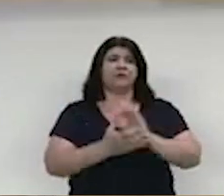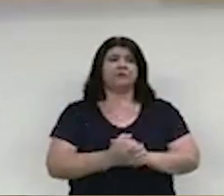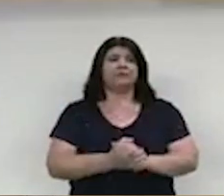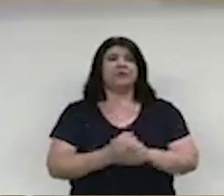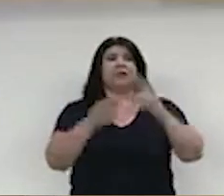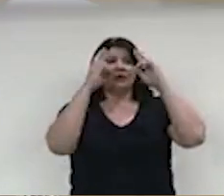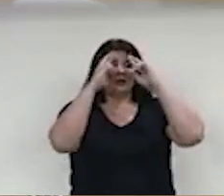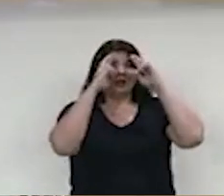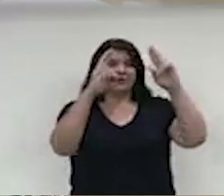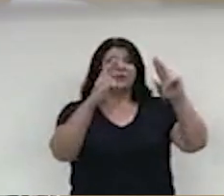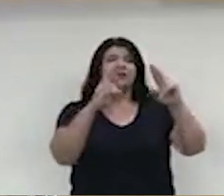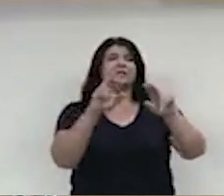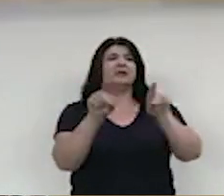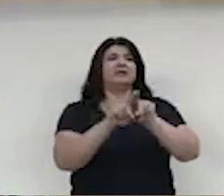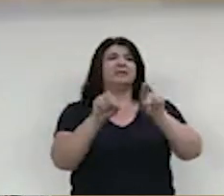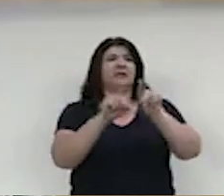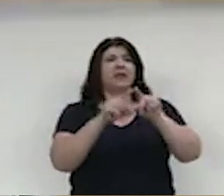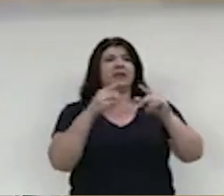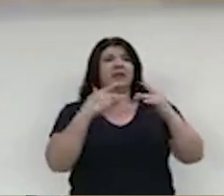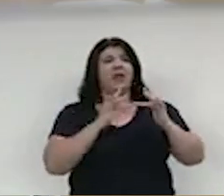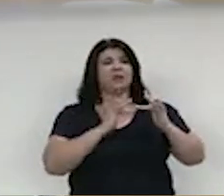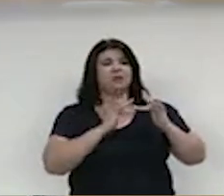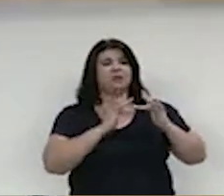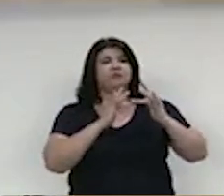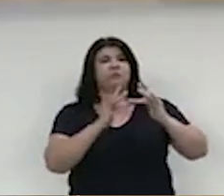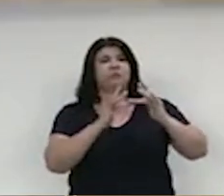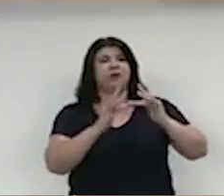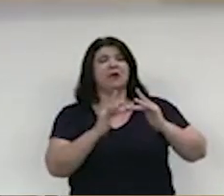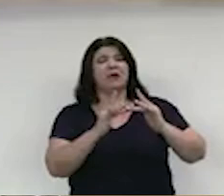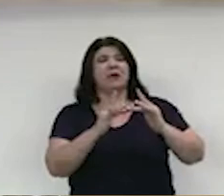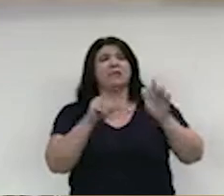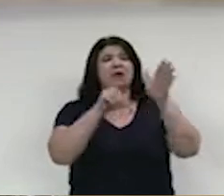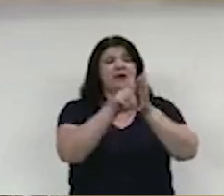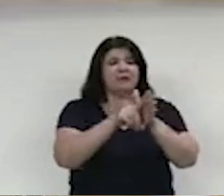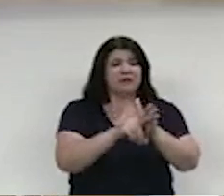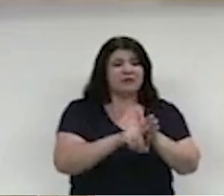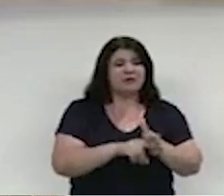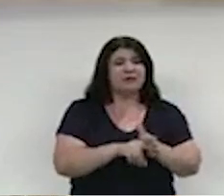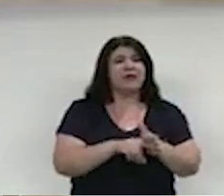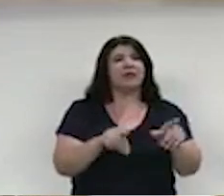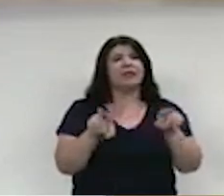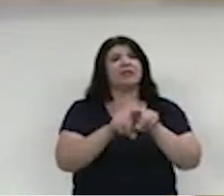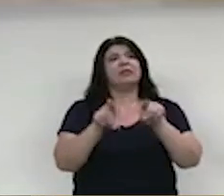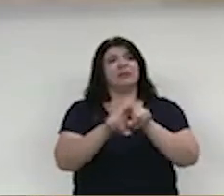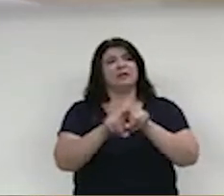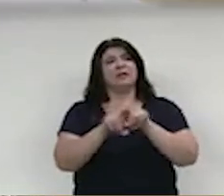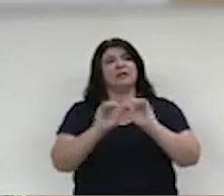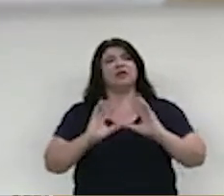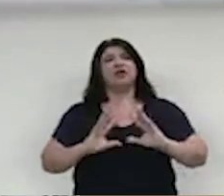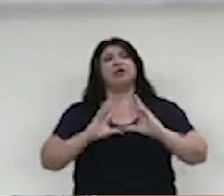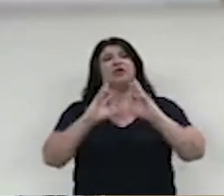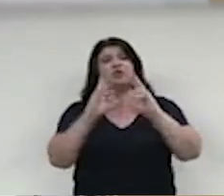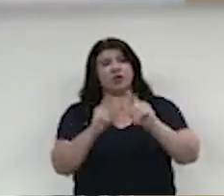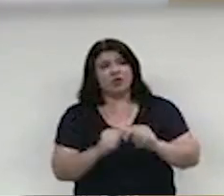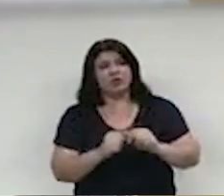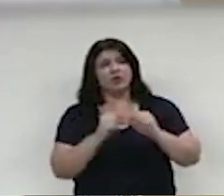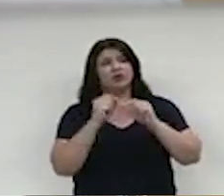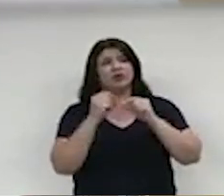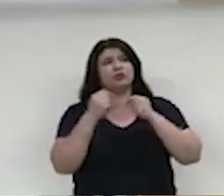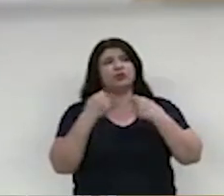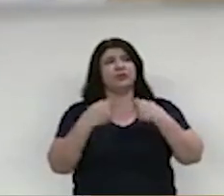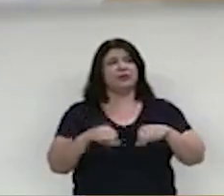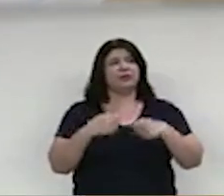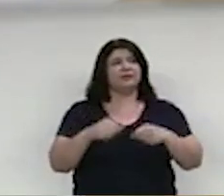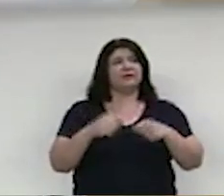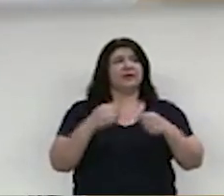órgão, me coloco à disposição para colaborar com a investigação, apresentando mais documentos, se for necessário. Sala Emancipadora Oswaldo